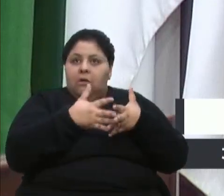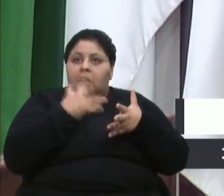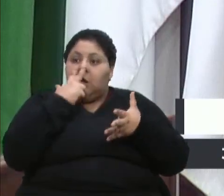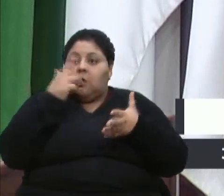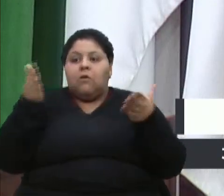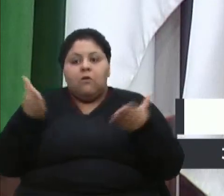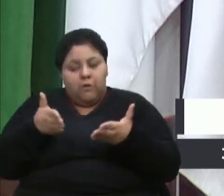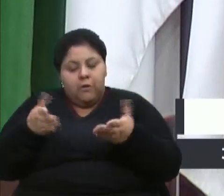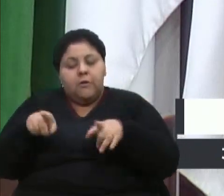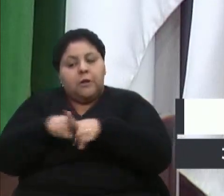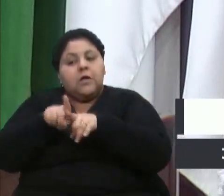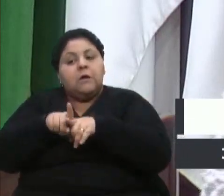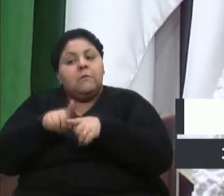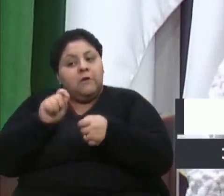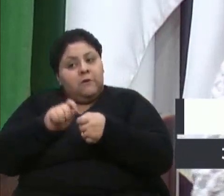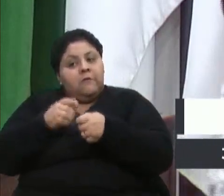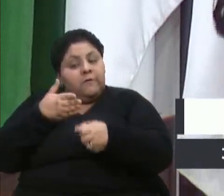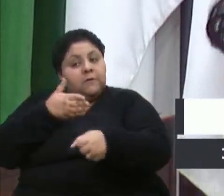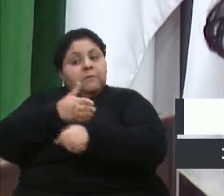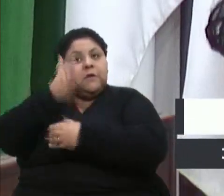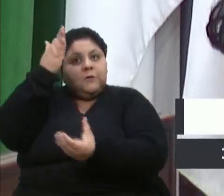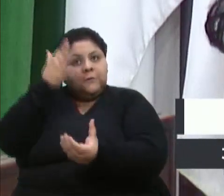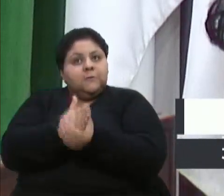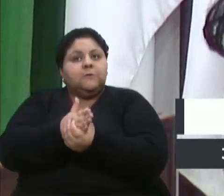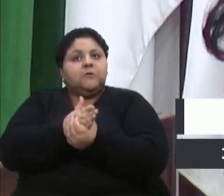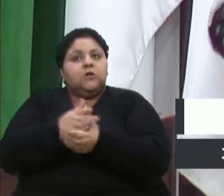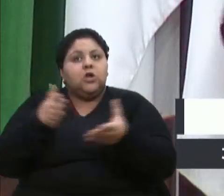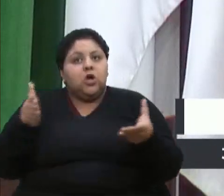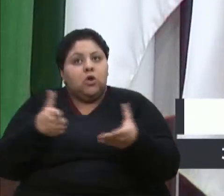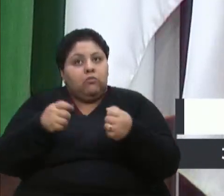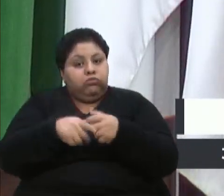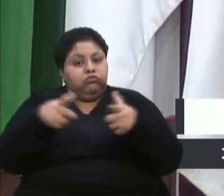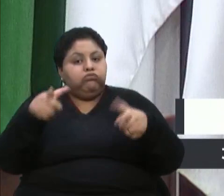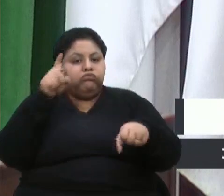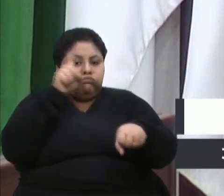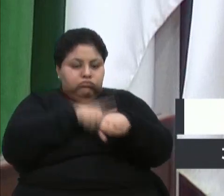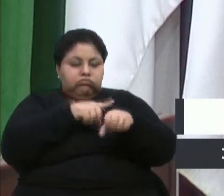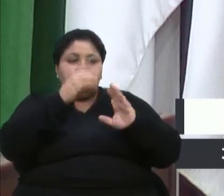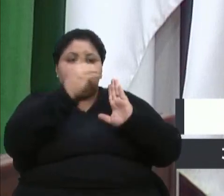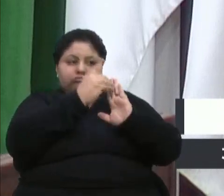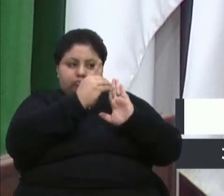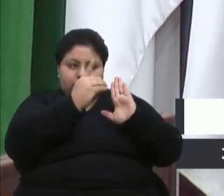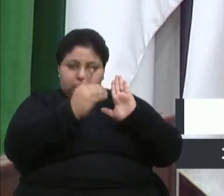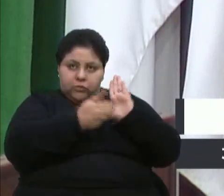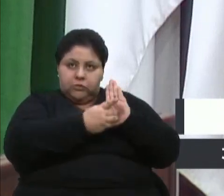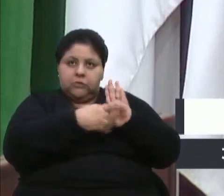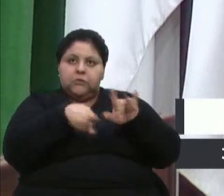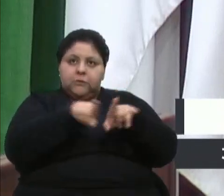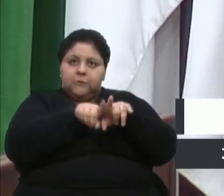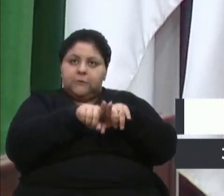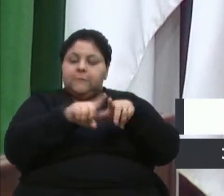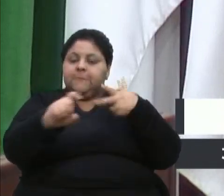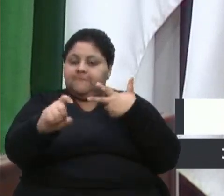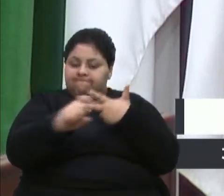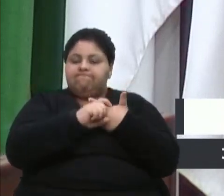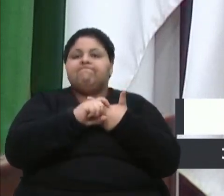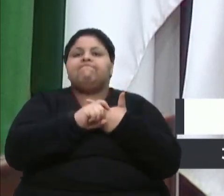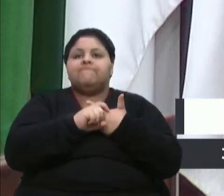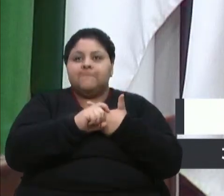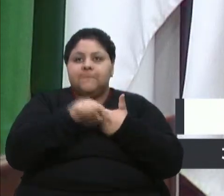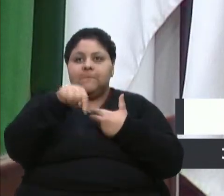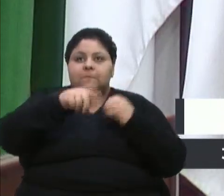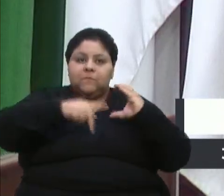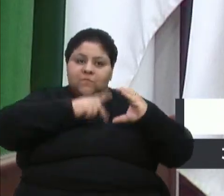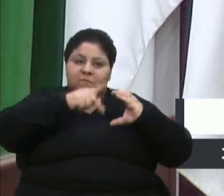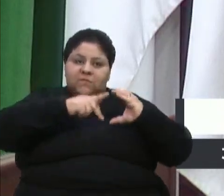também faz parte do processo, enfim. Hoje é um grande momento, decreto também acho que cabe ao Executivo e a gente vai estar aqui, como sempre, a casa